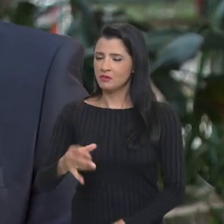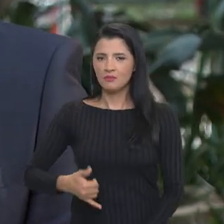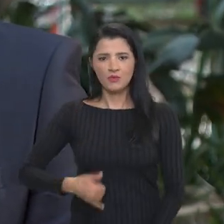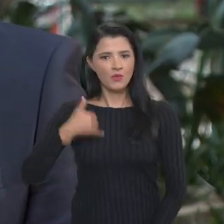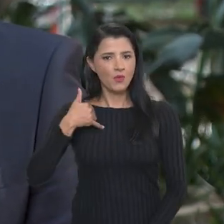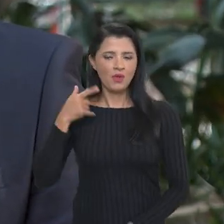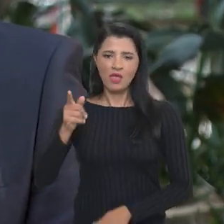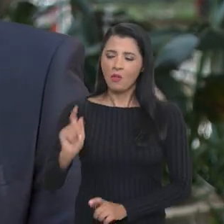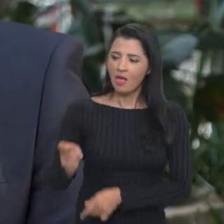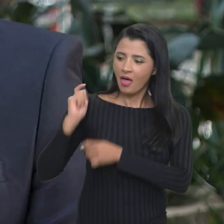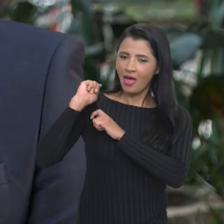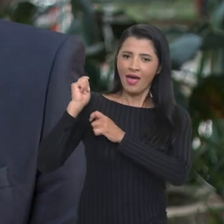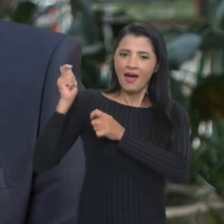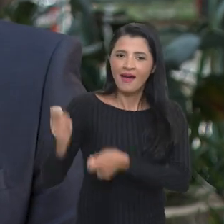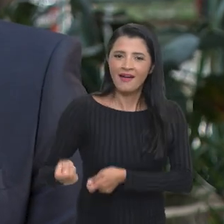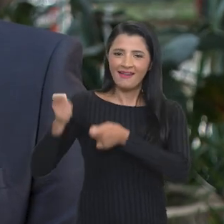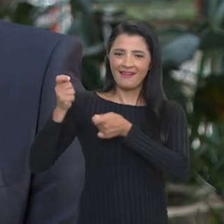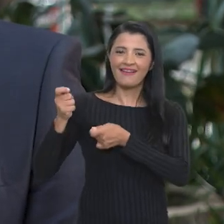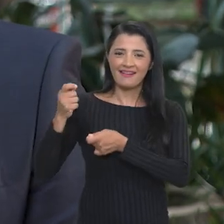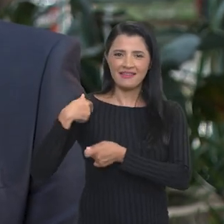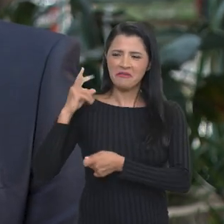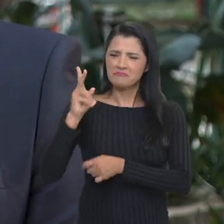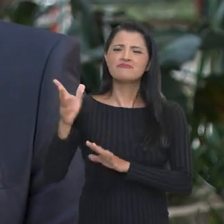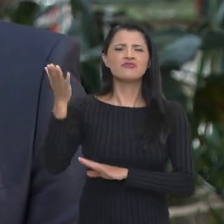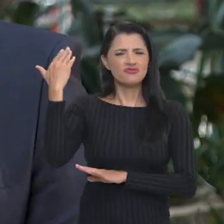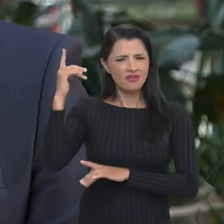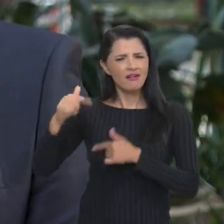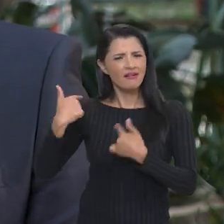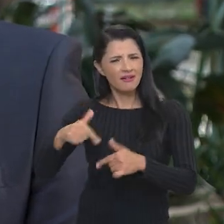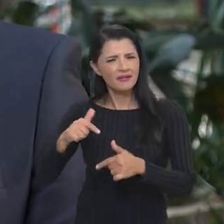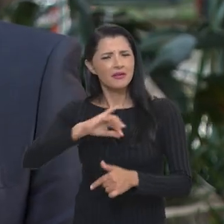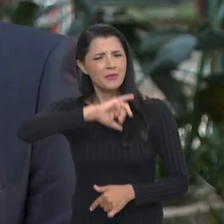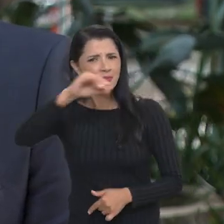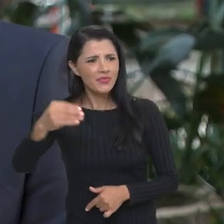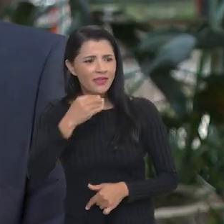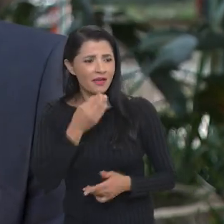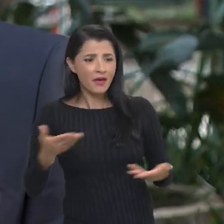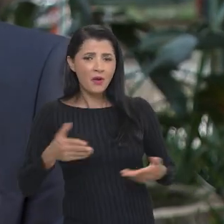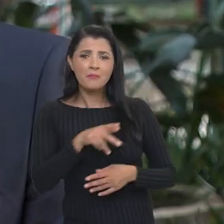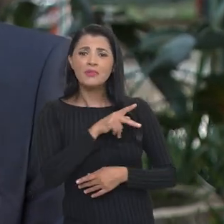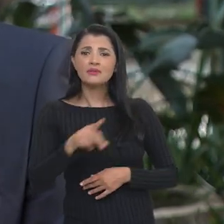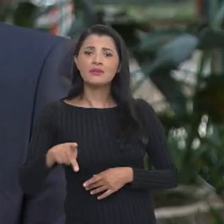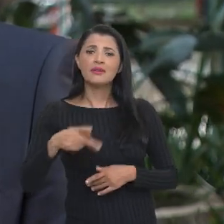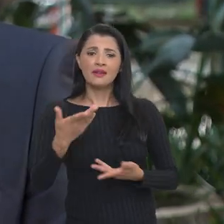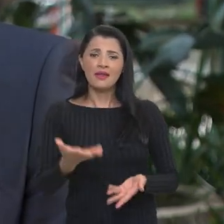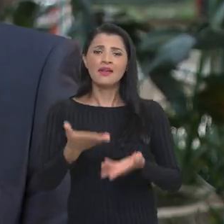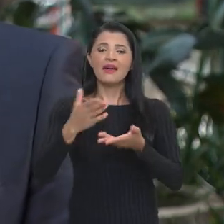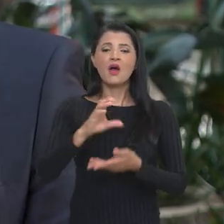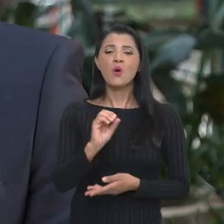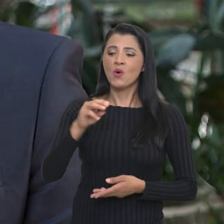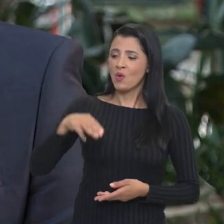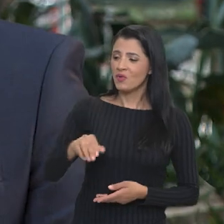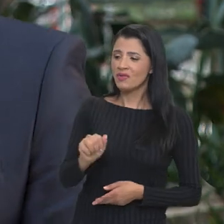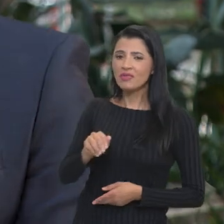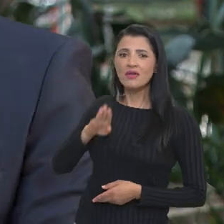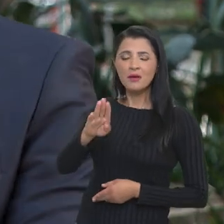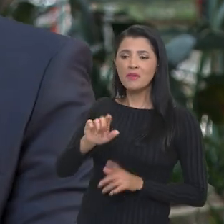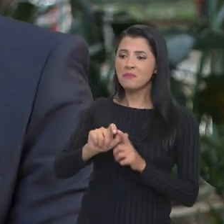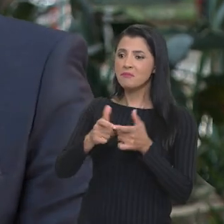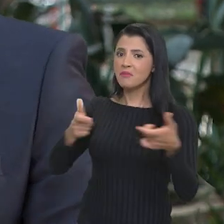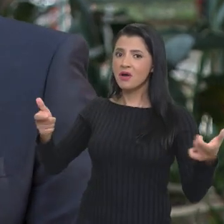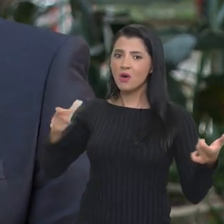ter a oportunidade de presidir a Companhia Nacional de Abastecimento, que a maior companhia de abastecimento da América Latina,